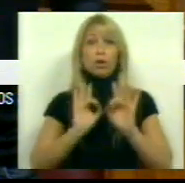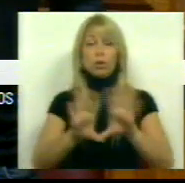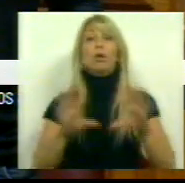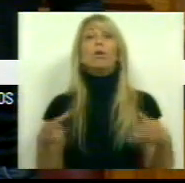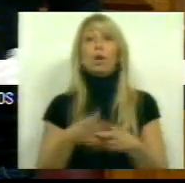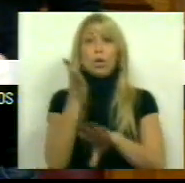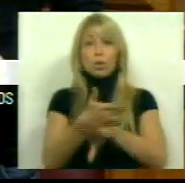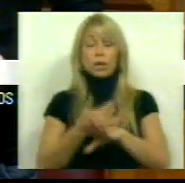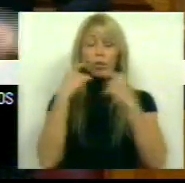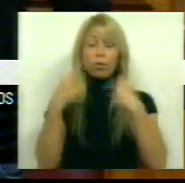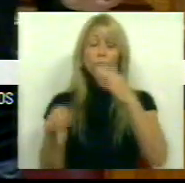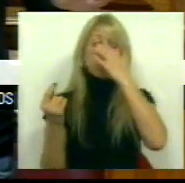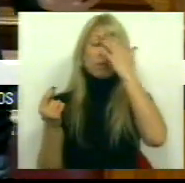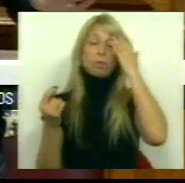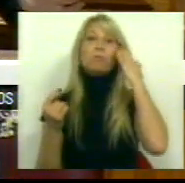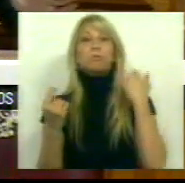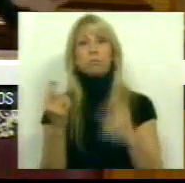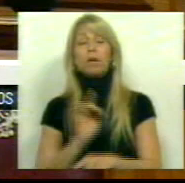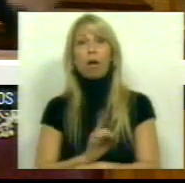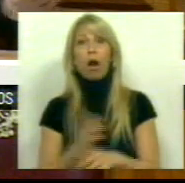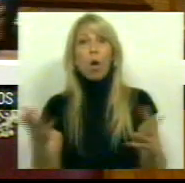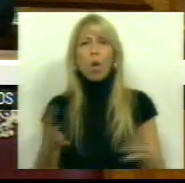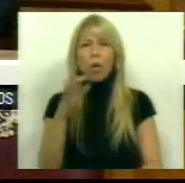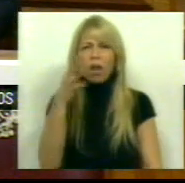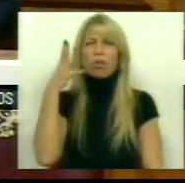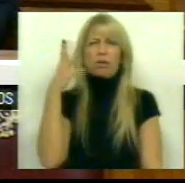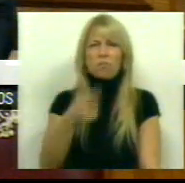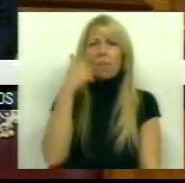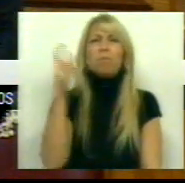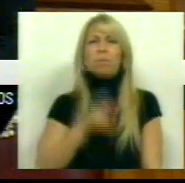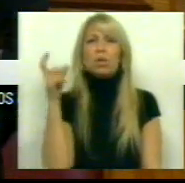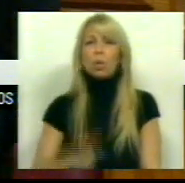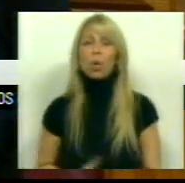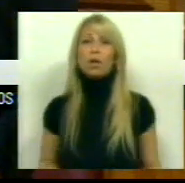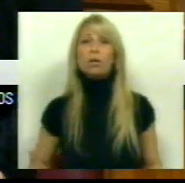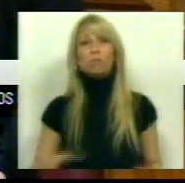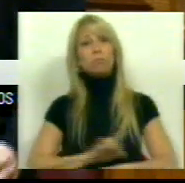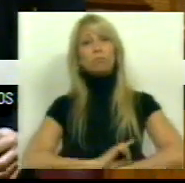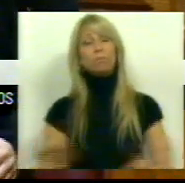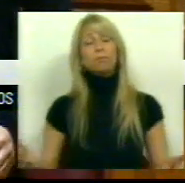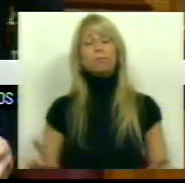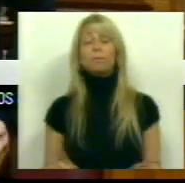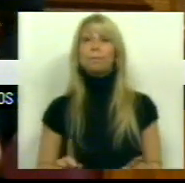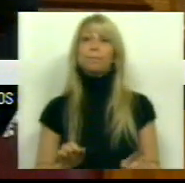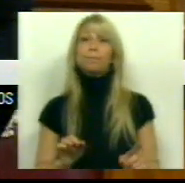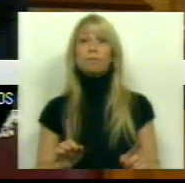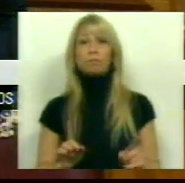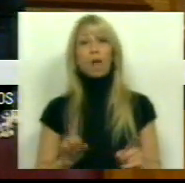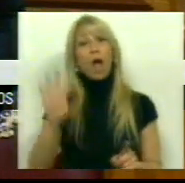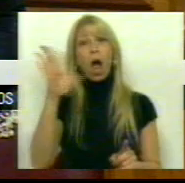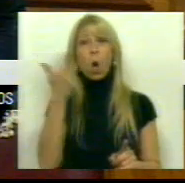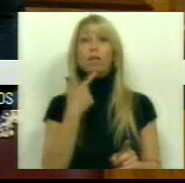no setor público e é logo um despedimento coletivo de 14 mil pessoas. para impedir que torne a suceder